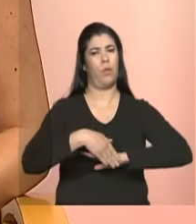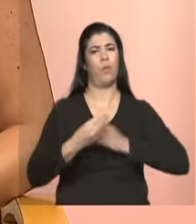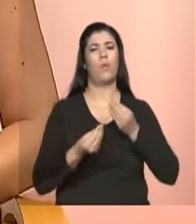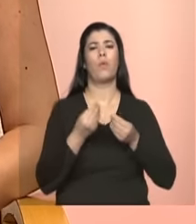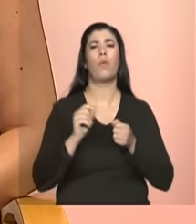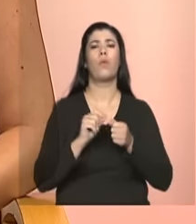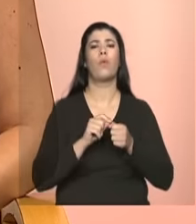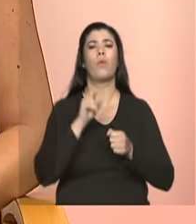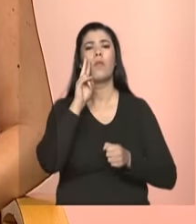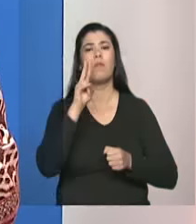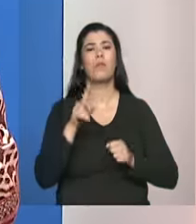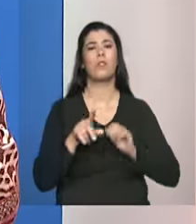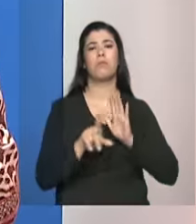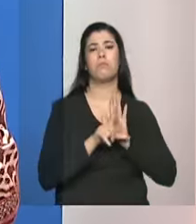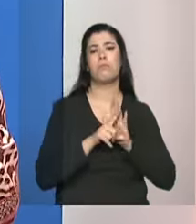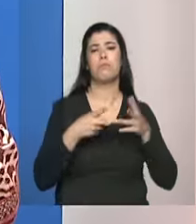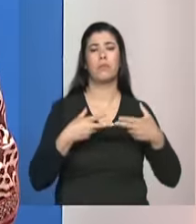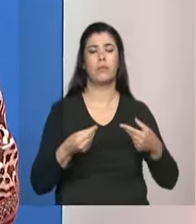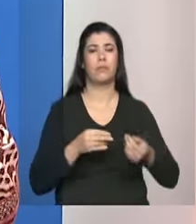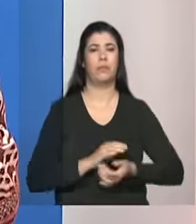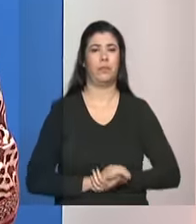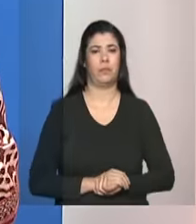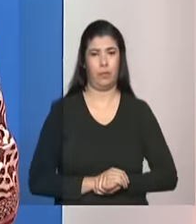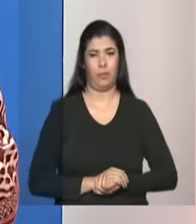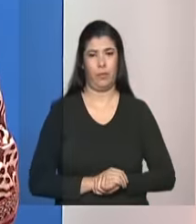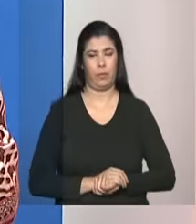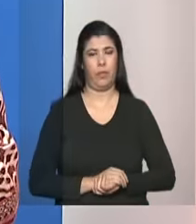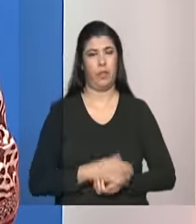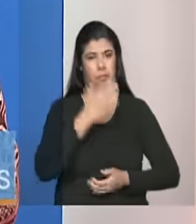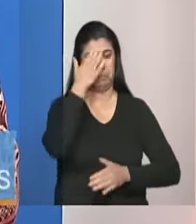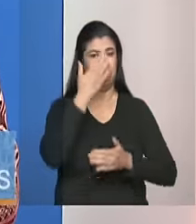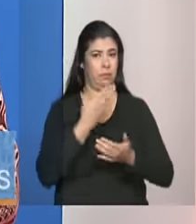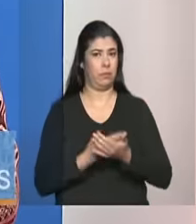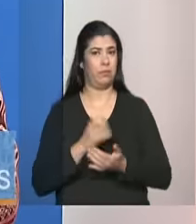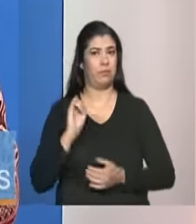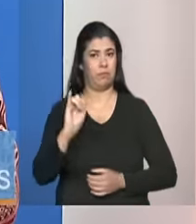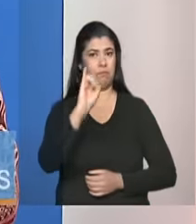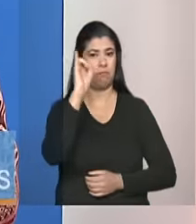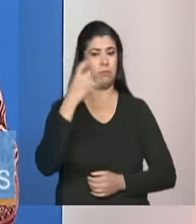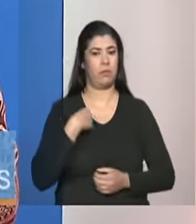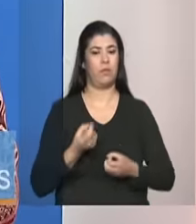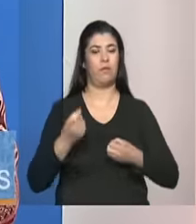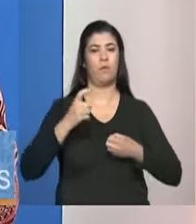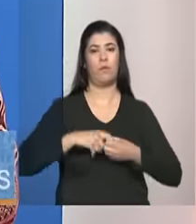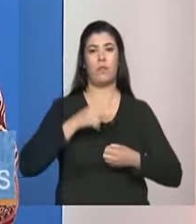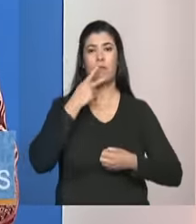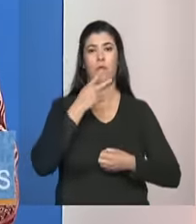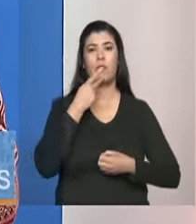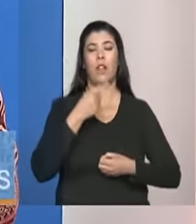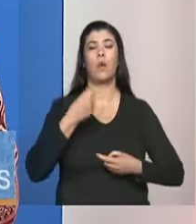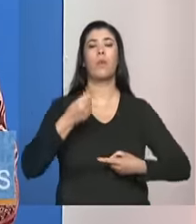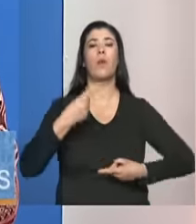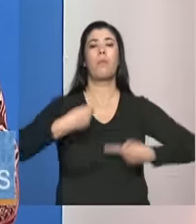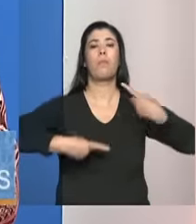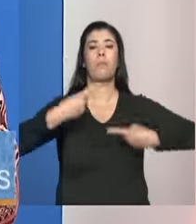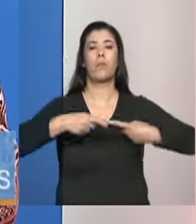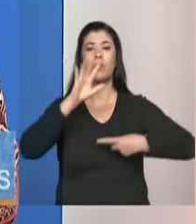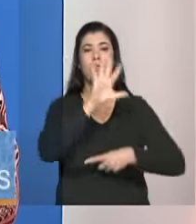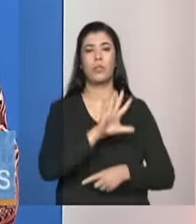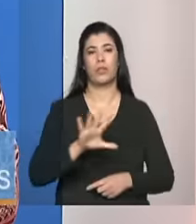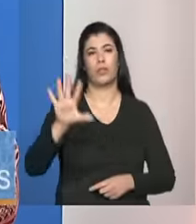prevê? Sim, eu acho bastante importante retomar a política nacional para a população em situação de rua